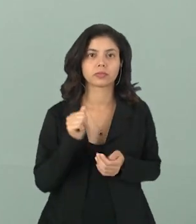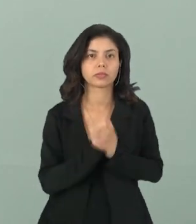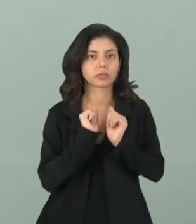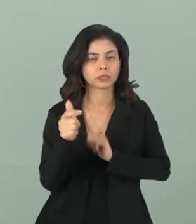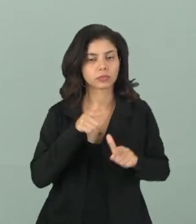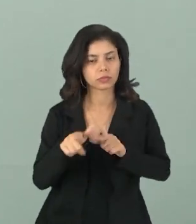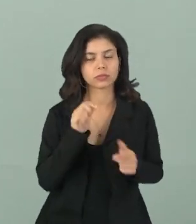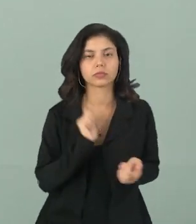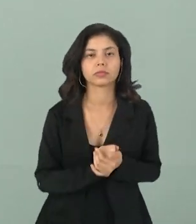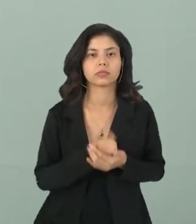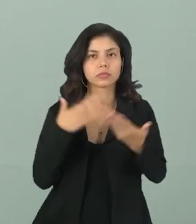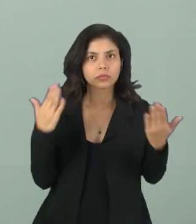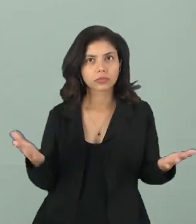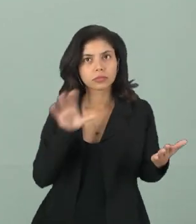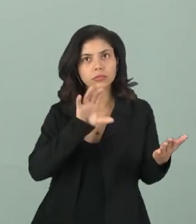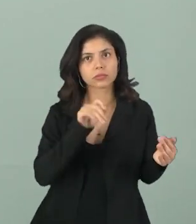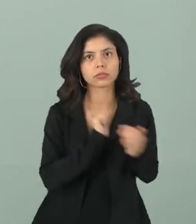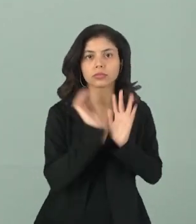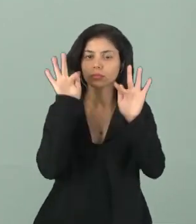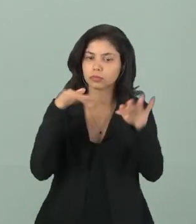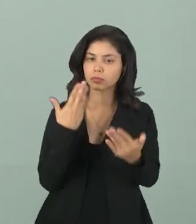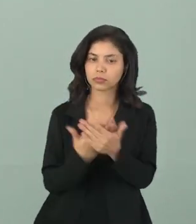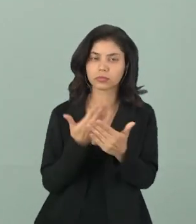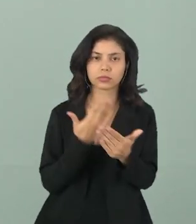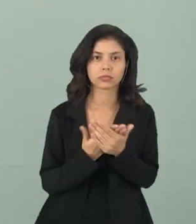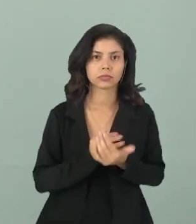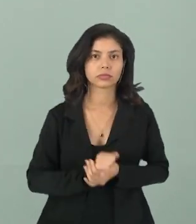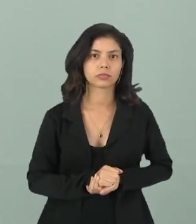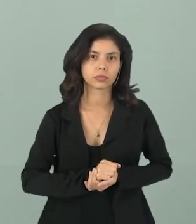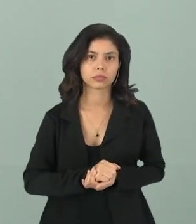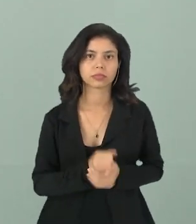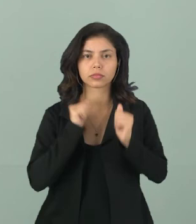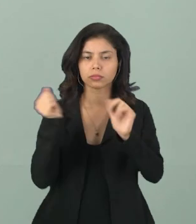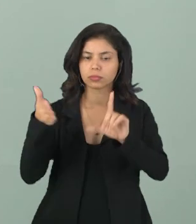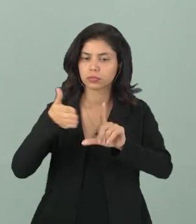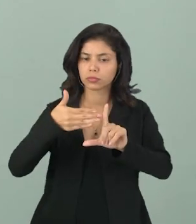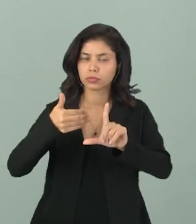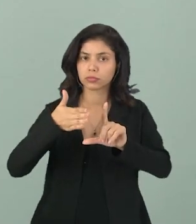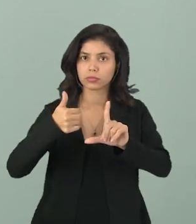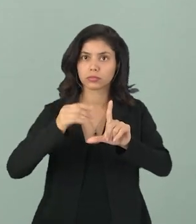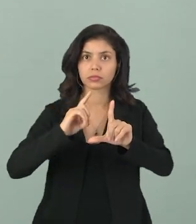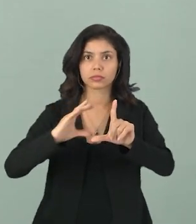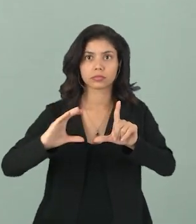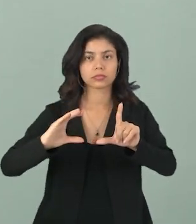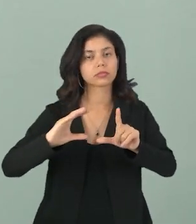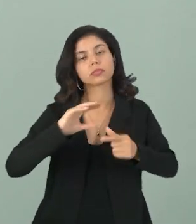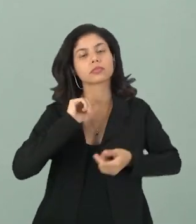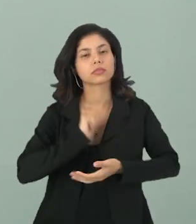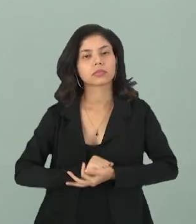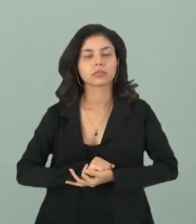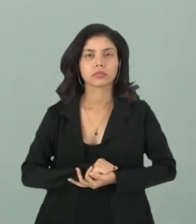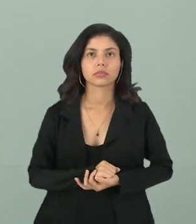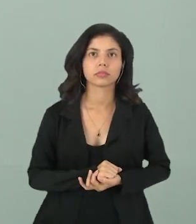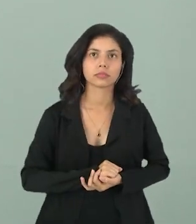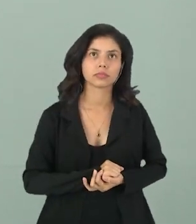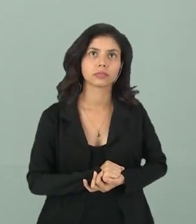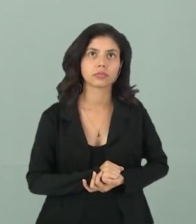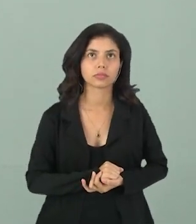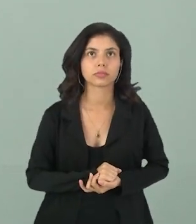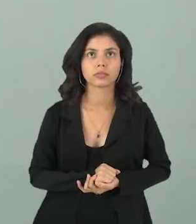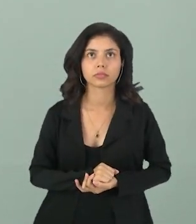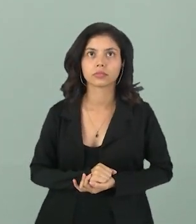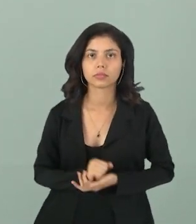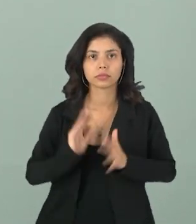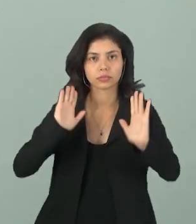fazer esse trabalho. Então, com isso, nós chegamos ao final dessa aula, né? Você pode acessar essa aula ou as outras aulas através da plataforma